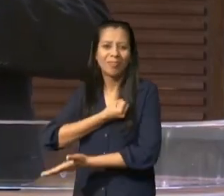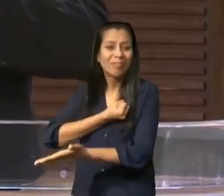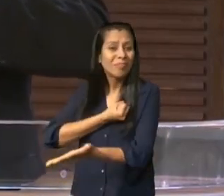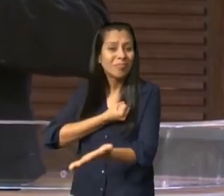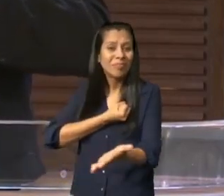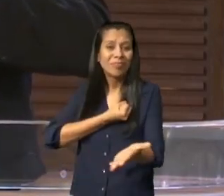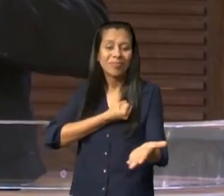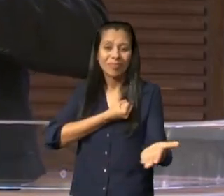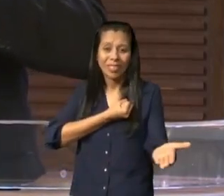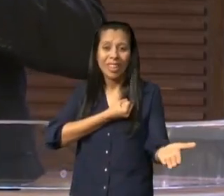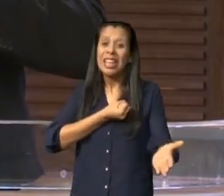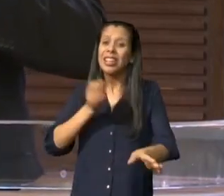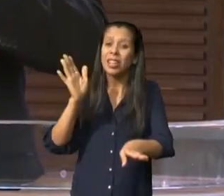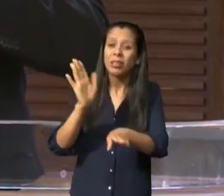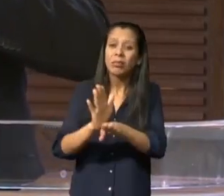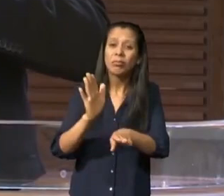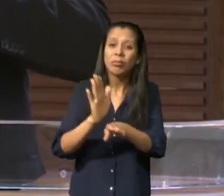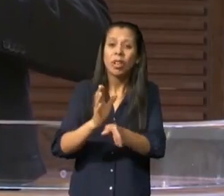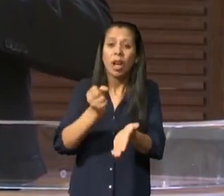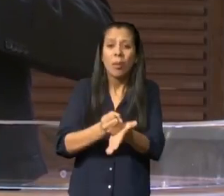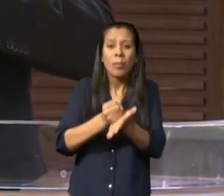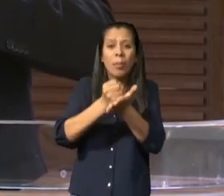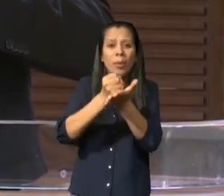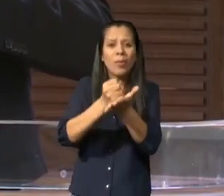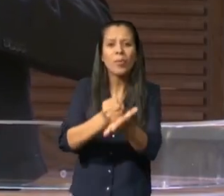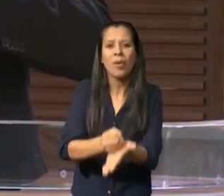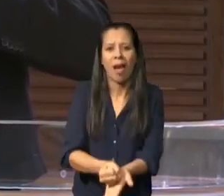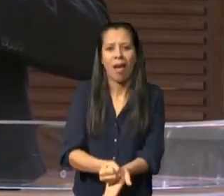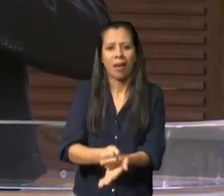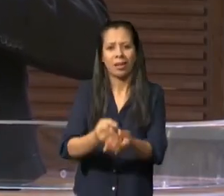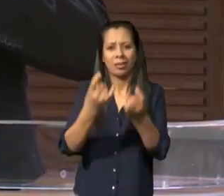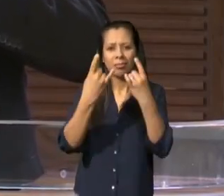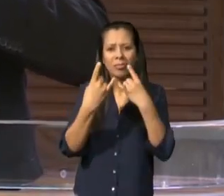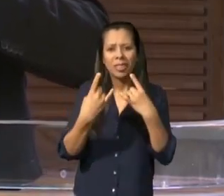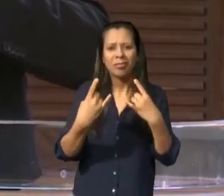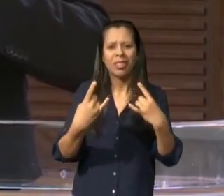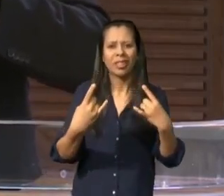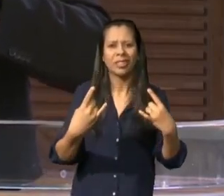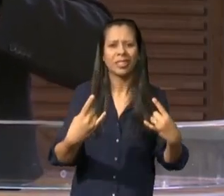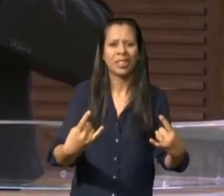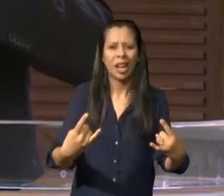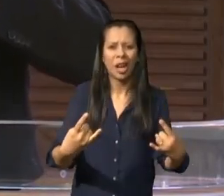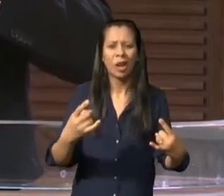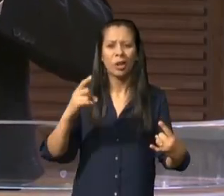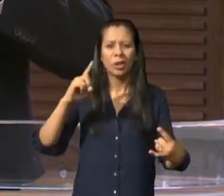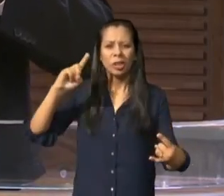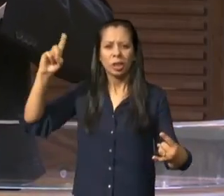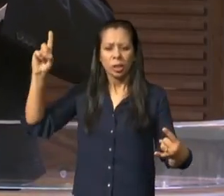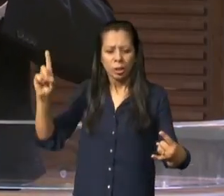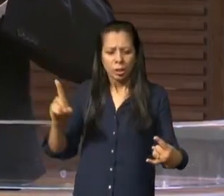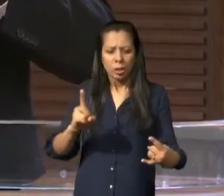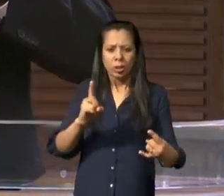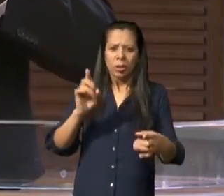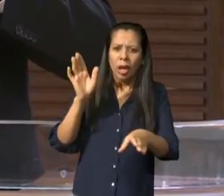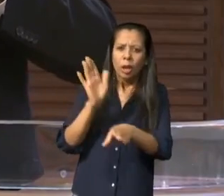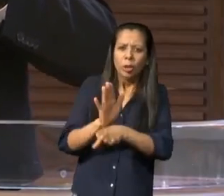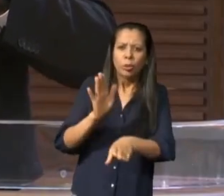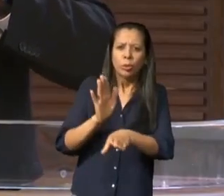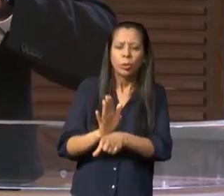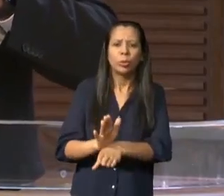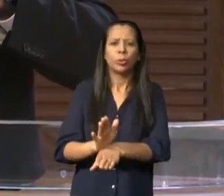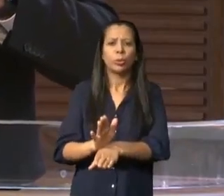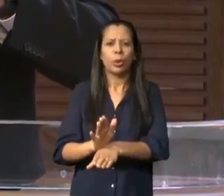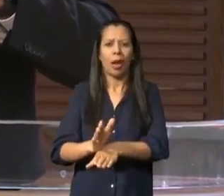tentação e não sobrevirá sobrevirá sobre mim tentação que eu não possa